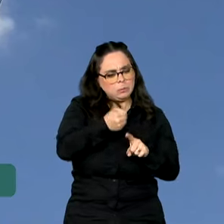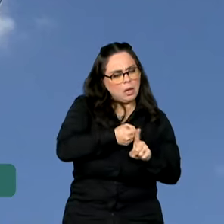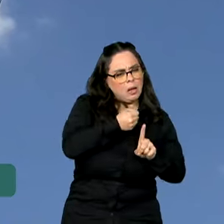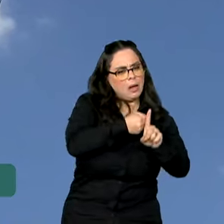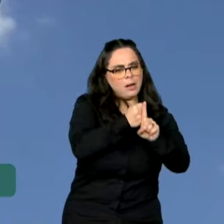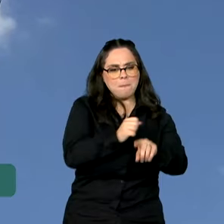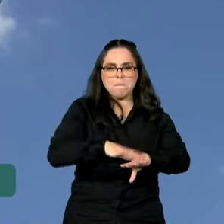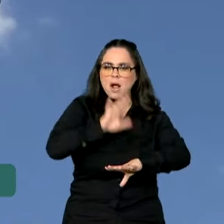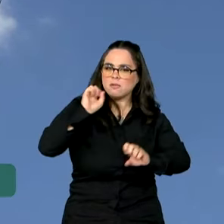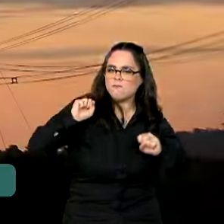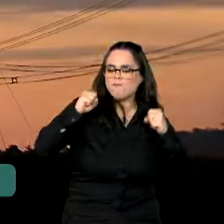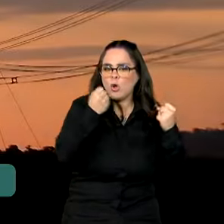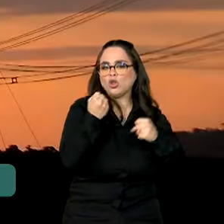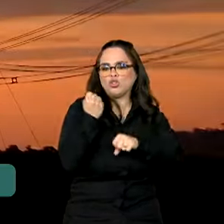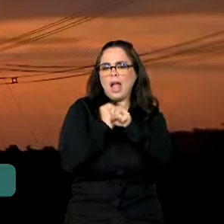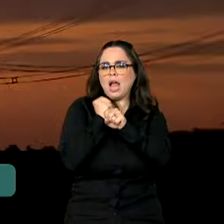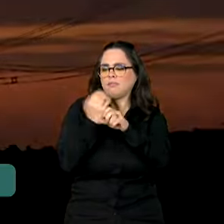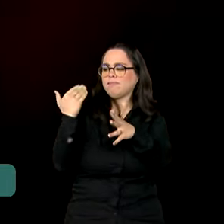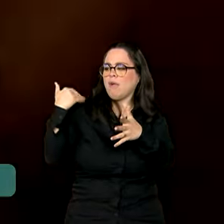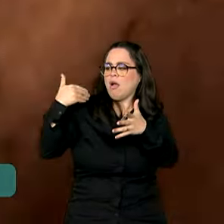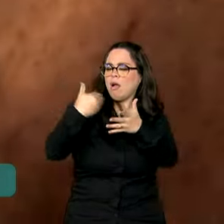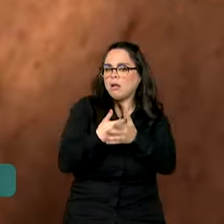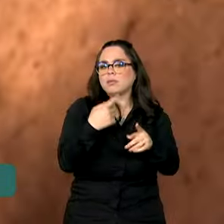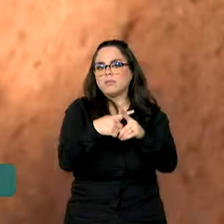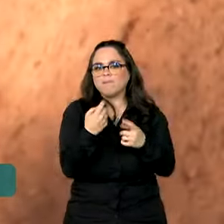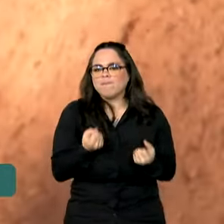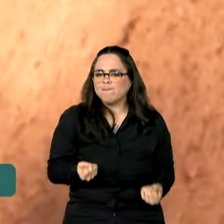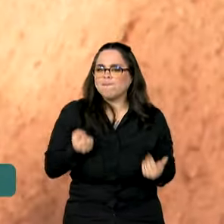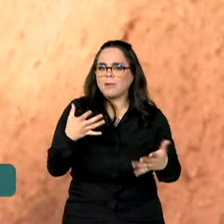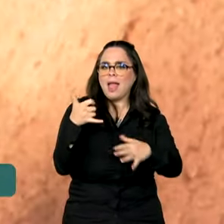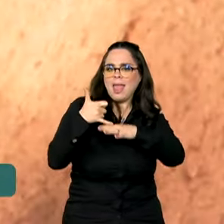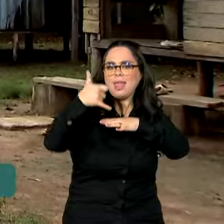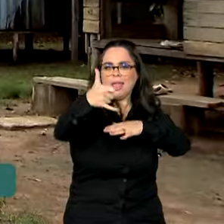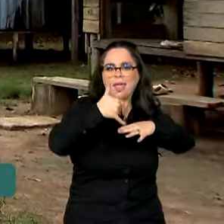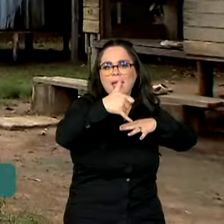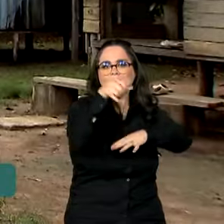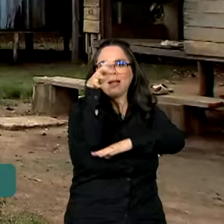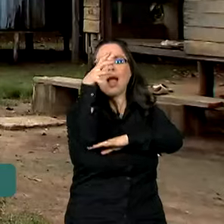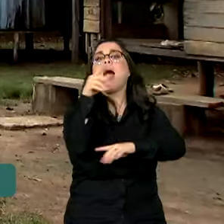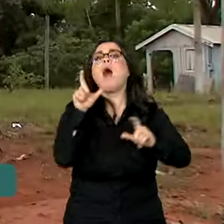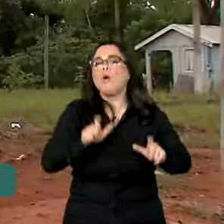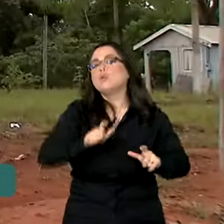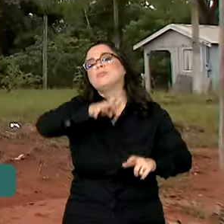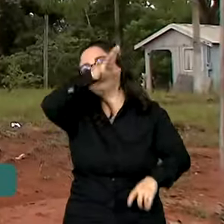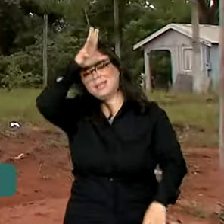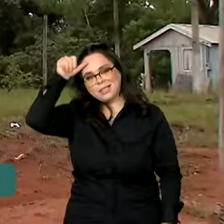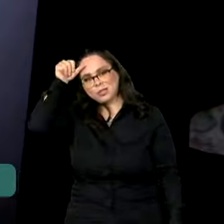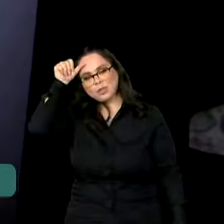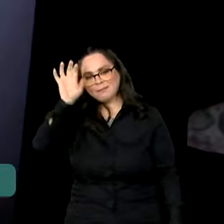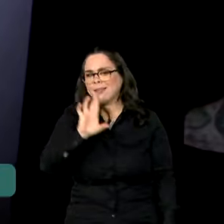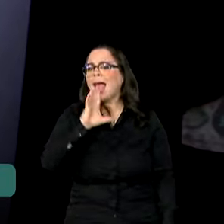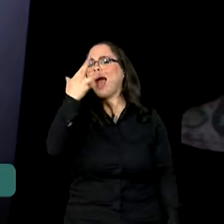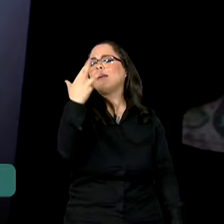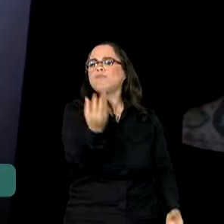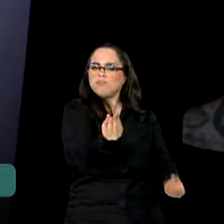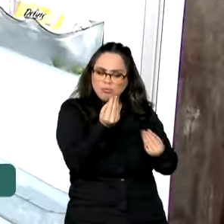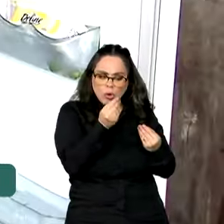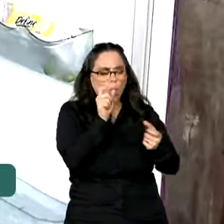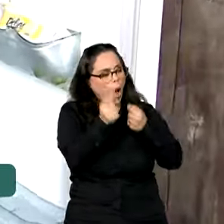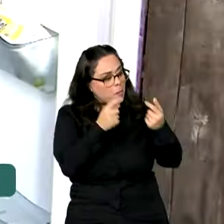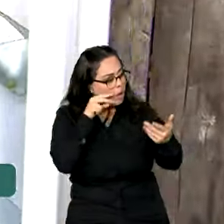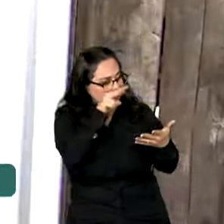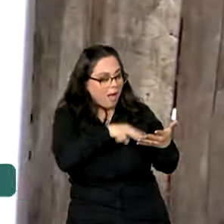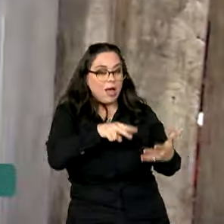intensificados nos últimos anos para levar energia elétrica às regiões da Amazônia. Como resultado, quase